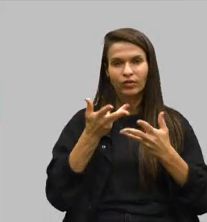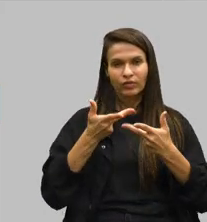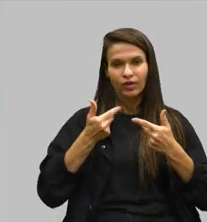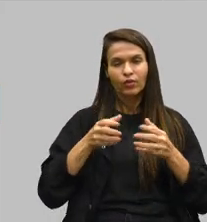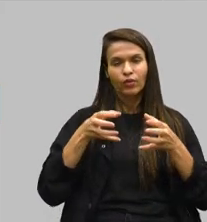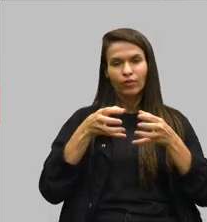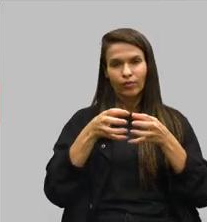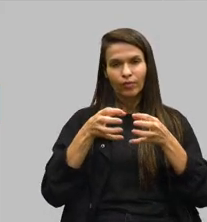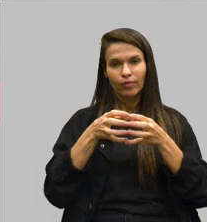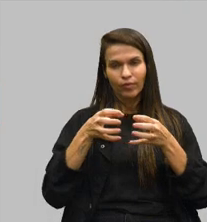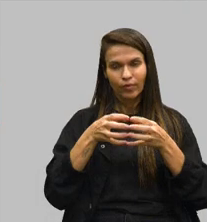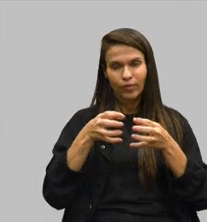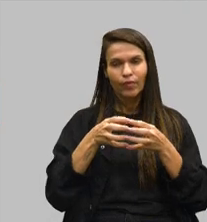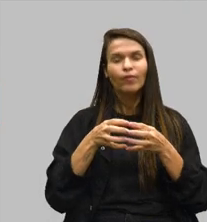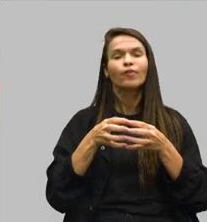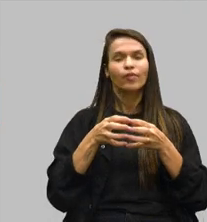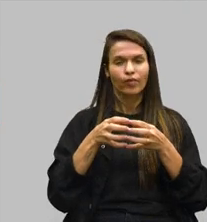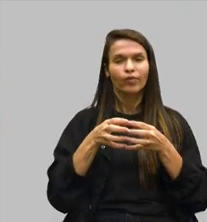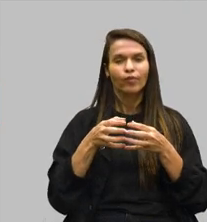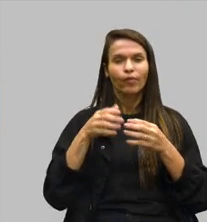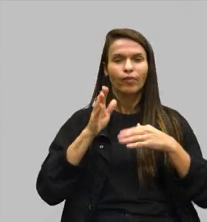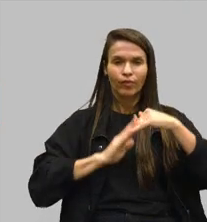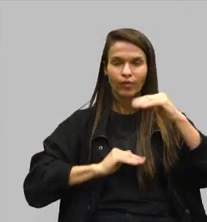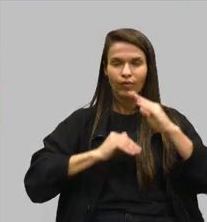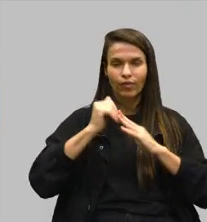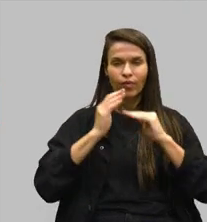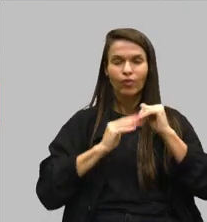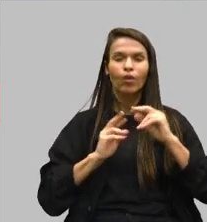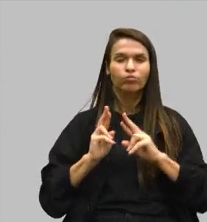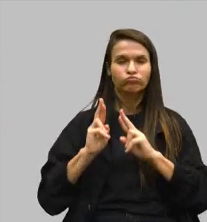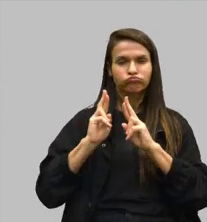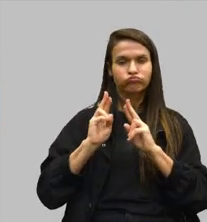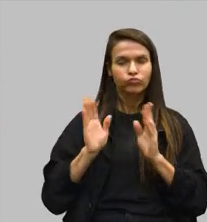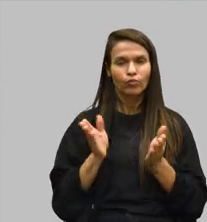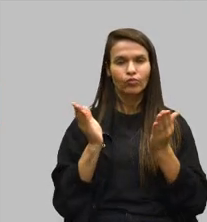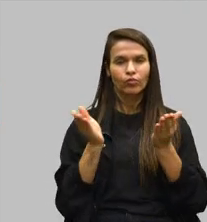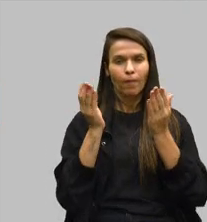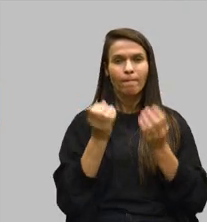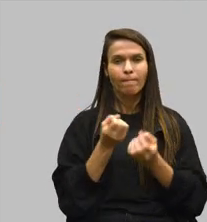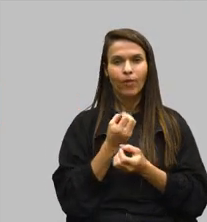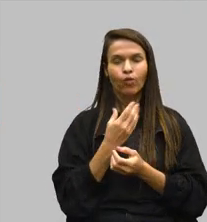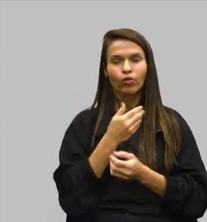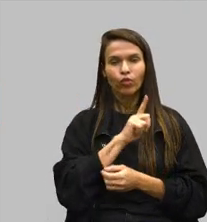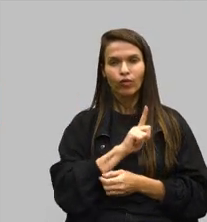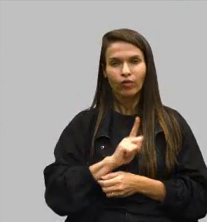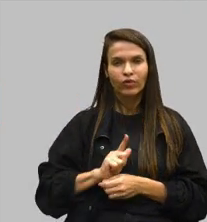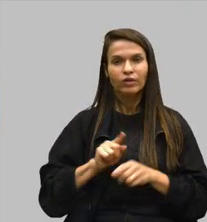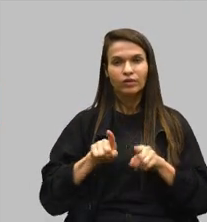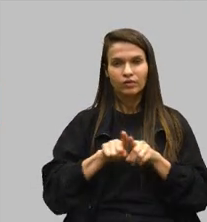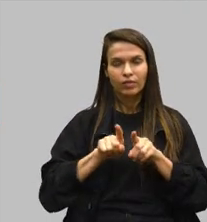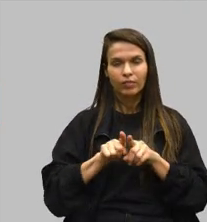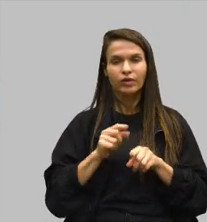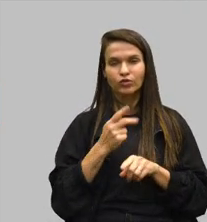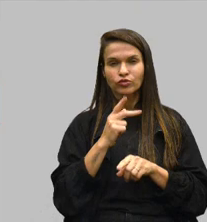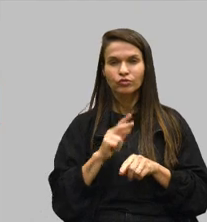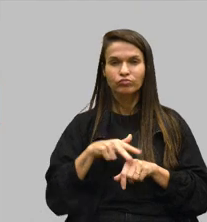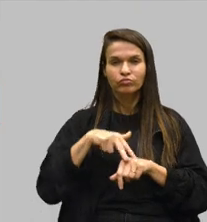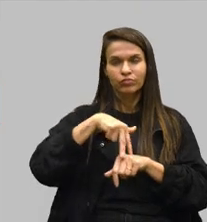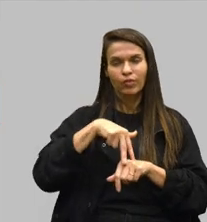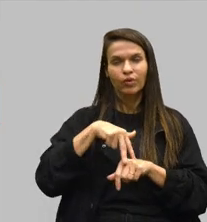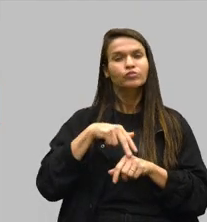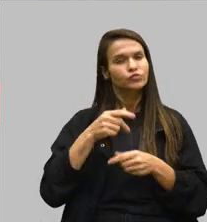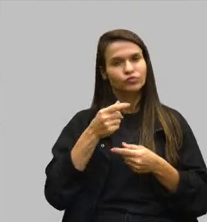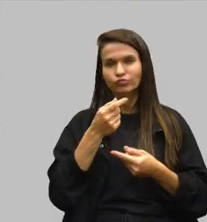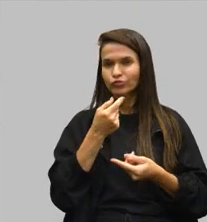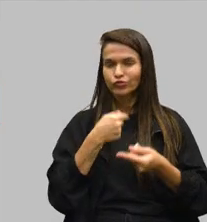equipe multidisciplinar e nisso a gente conta, sim, com entusiasmo e com bom ânimo do governo e da sua atuação. No Mais Sucesso, secretária,